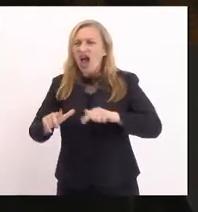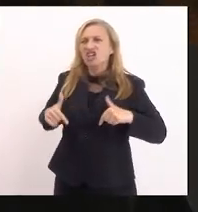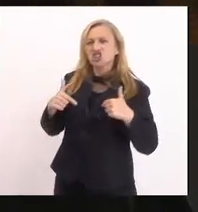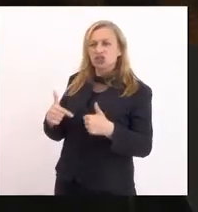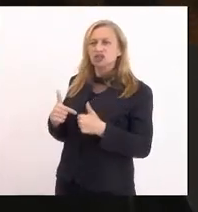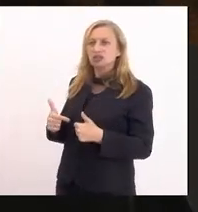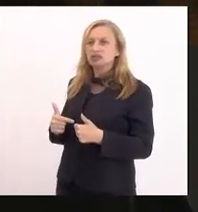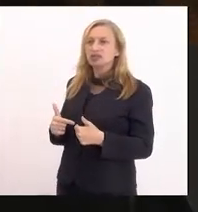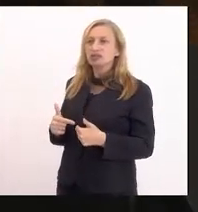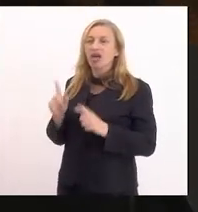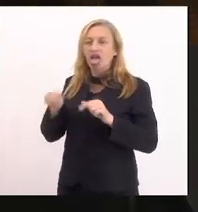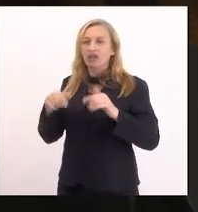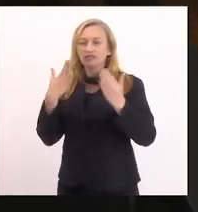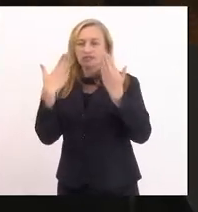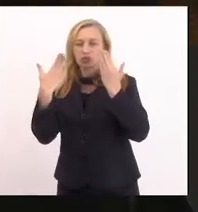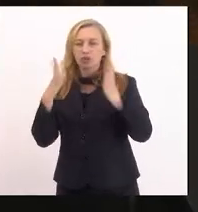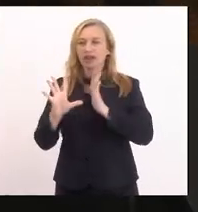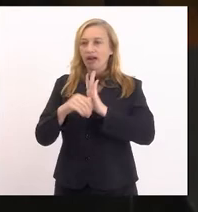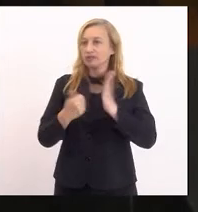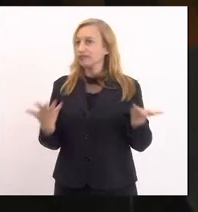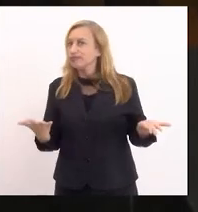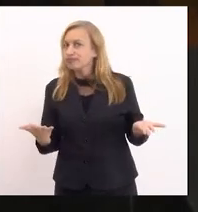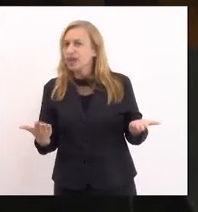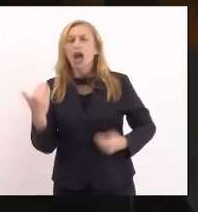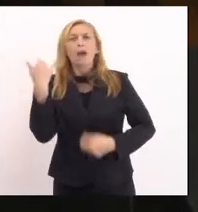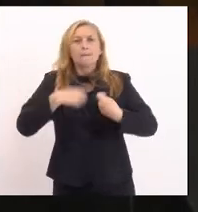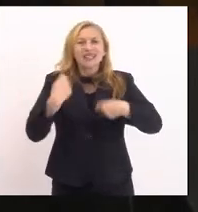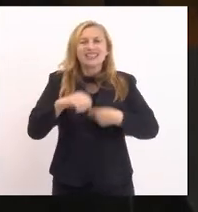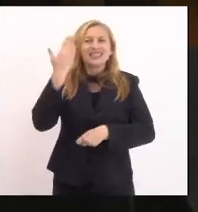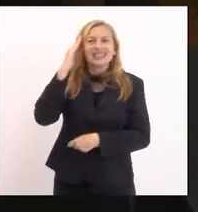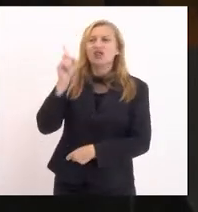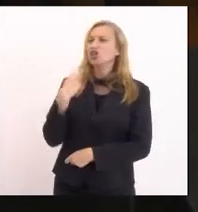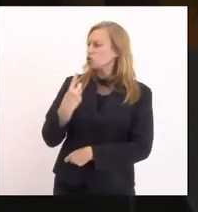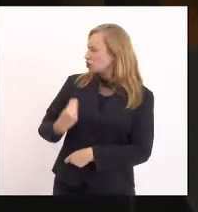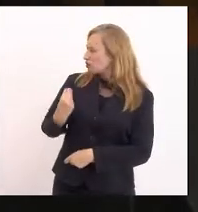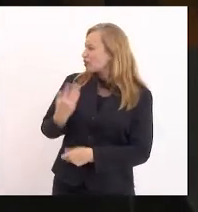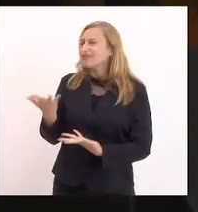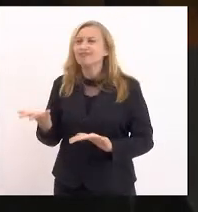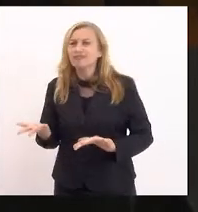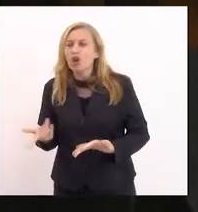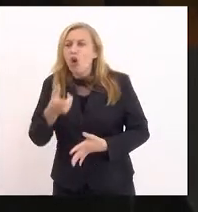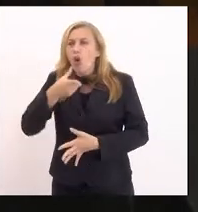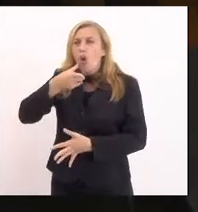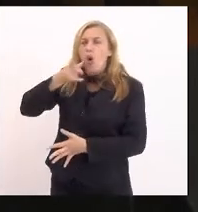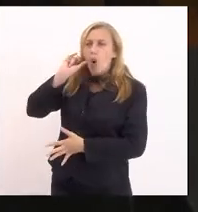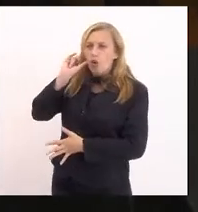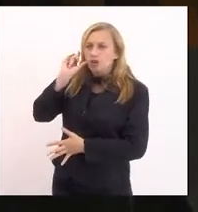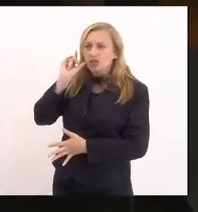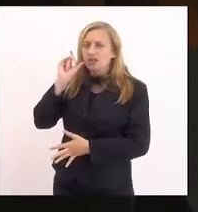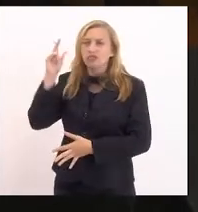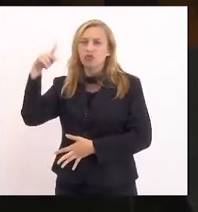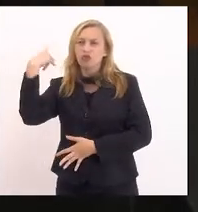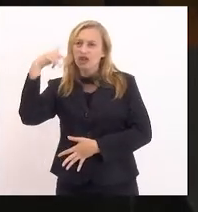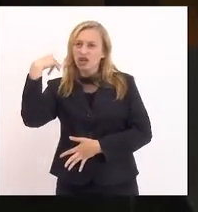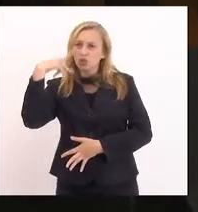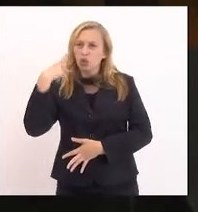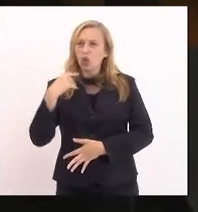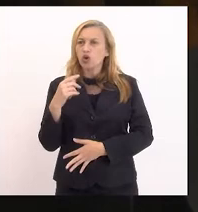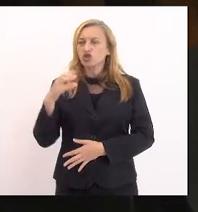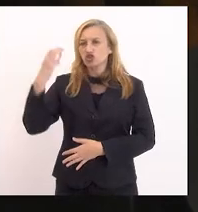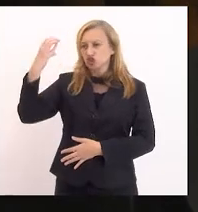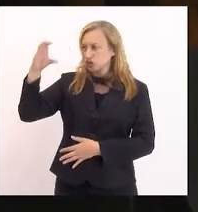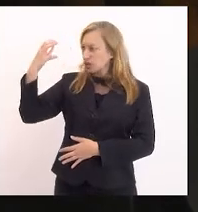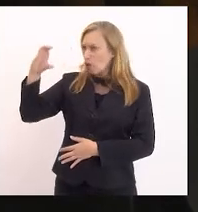é suspeito. está preciso entender o que nós estamos vivendo. Ontem, um vereador de